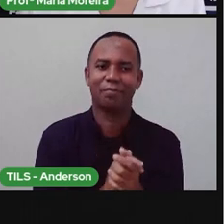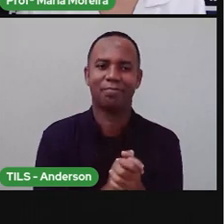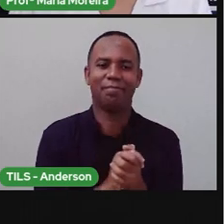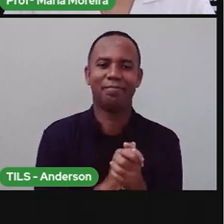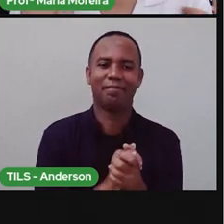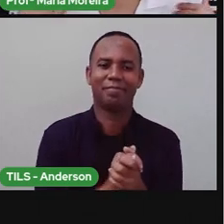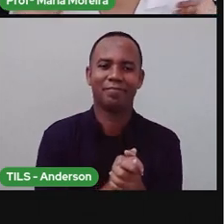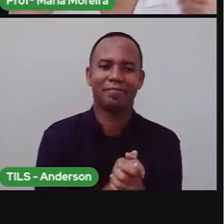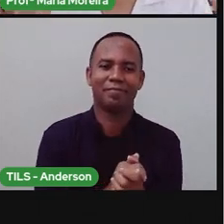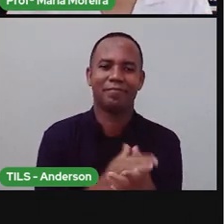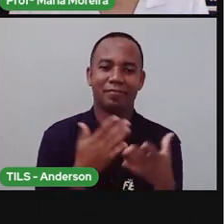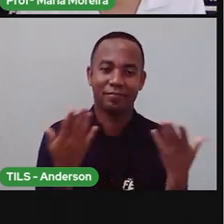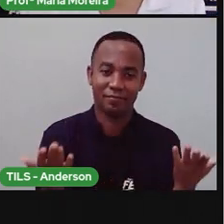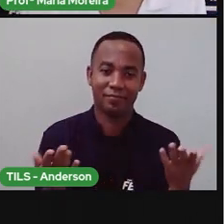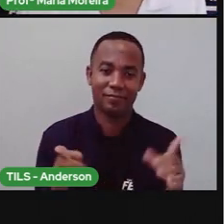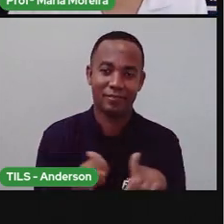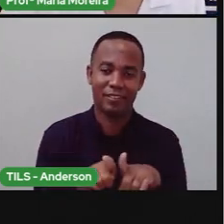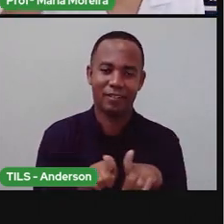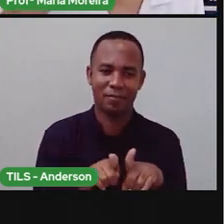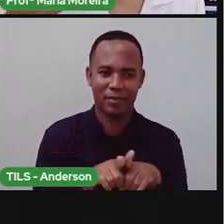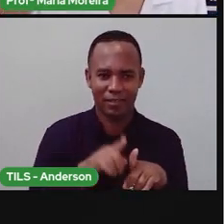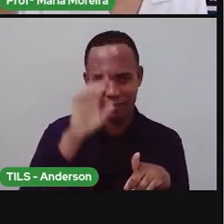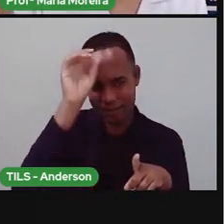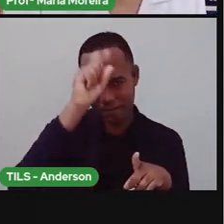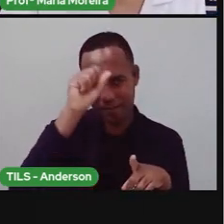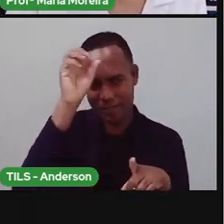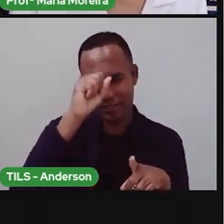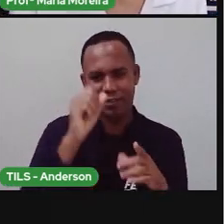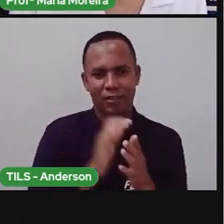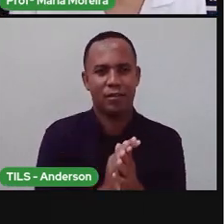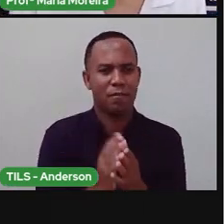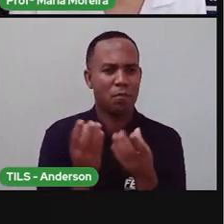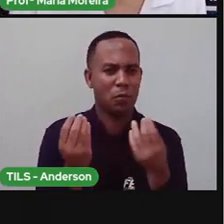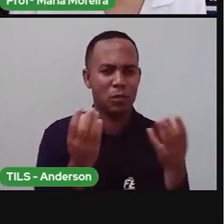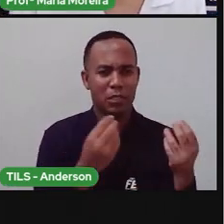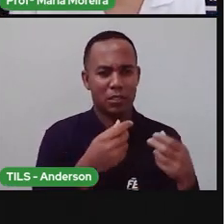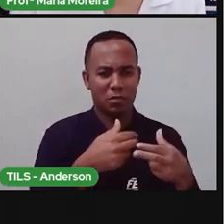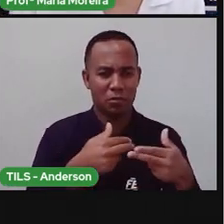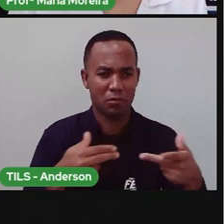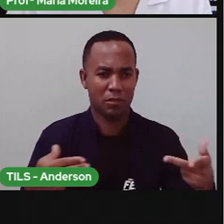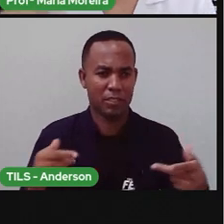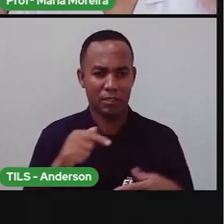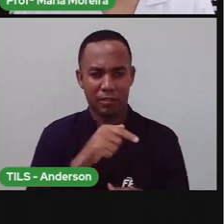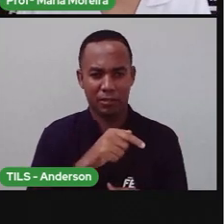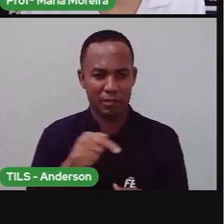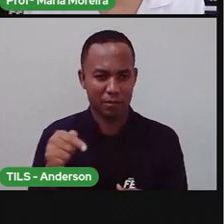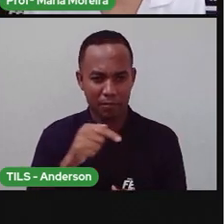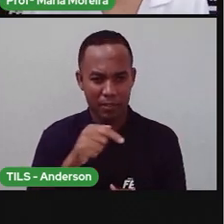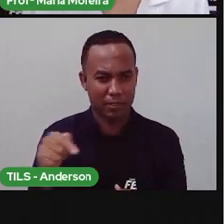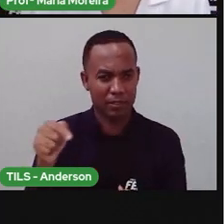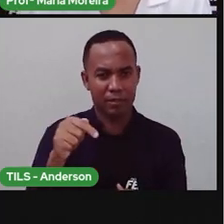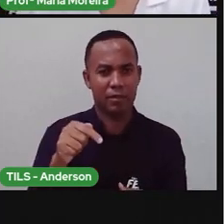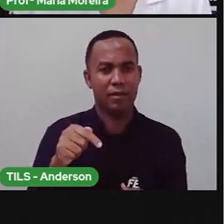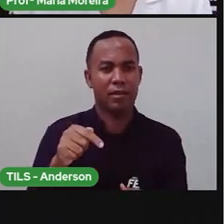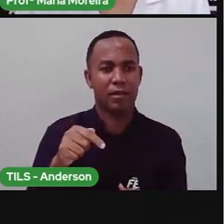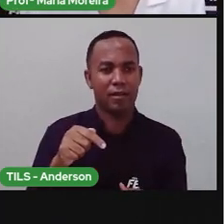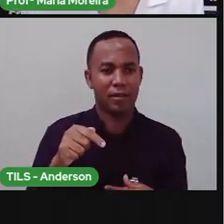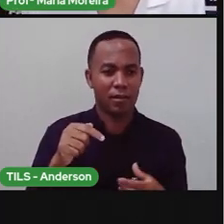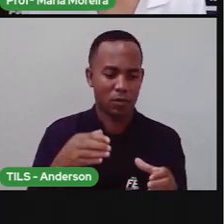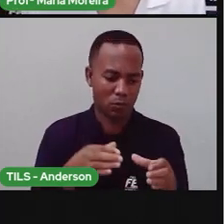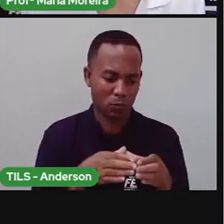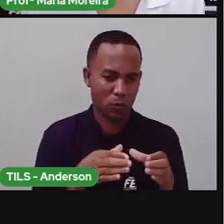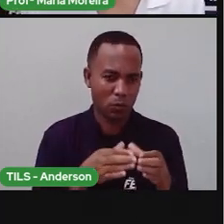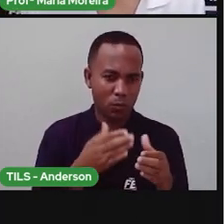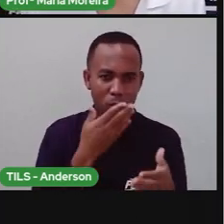Pois é, até eu aprendi muita coisa. Inclusive, na aula dos indígenas, na semana que a gente falou dos povos indígenas, a prova fez